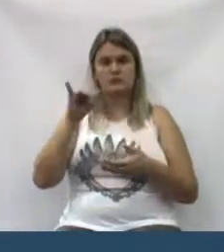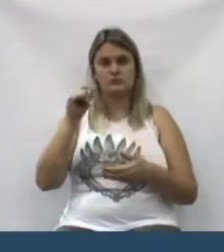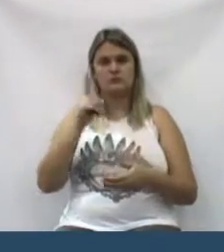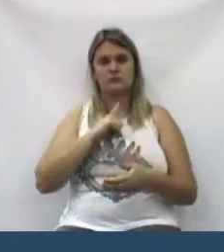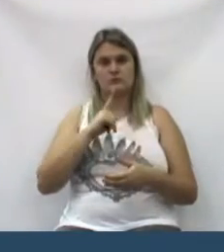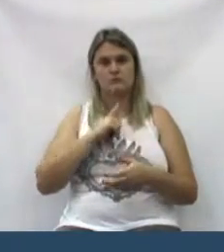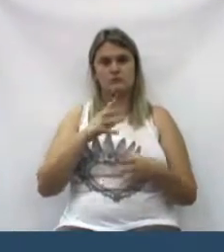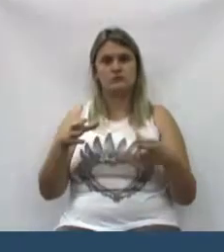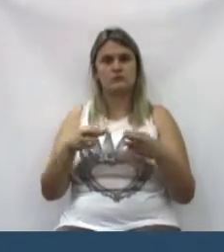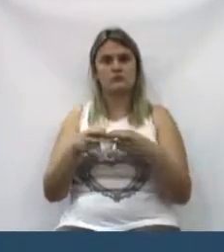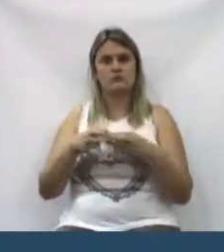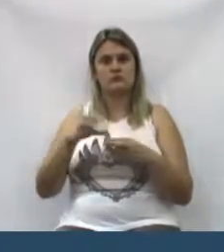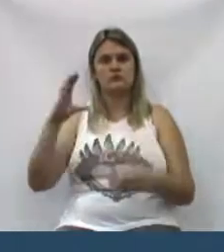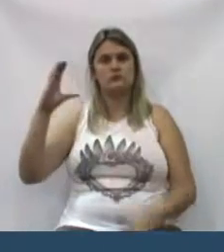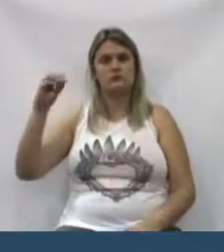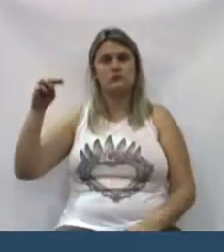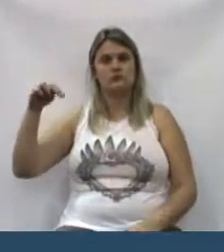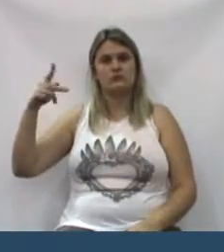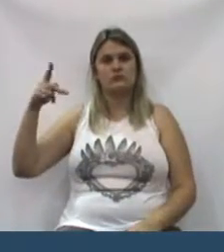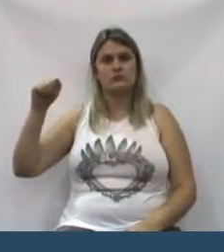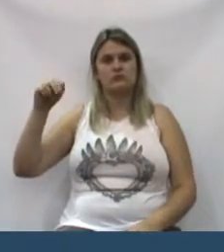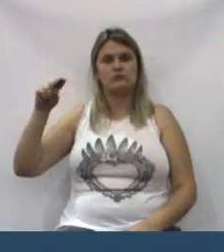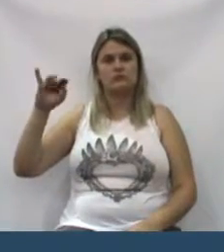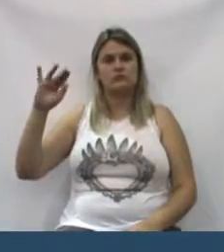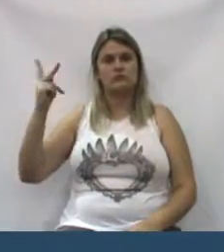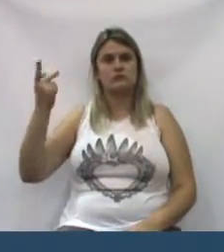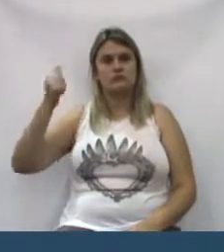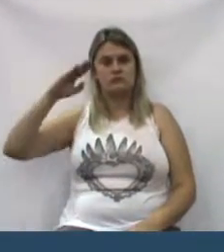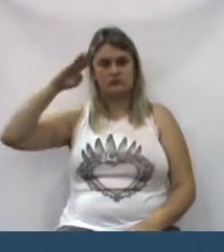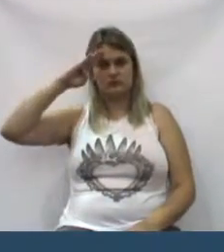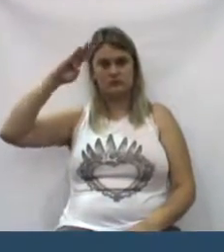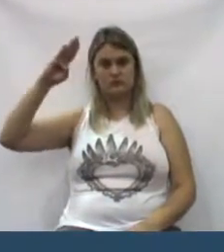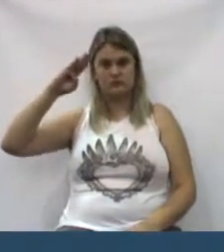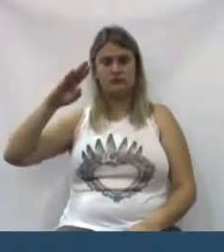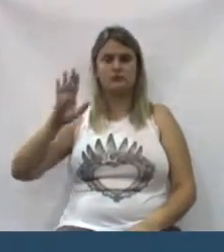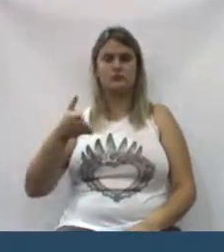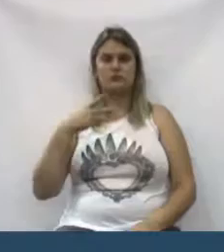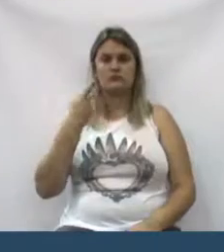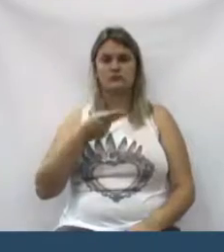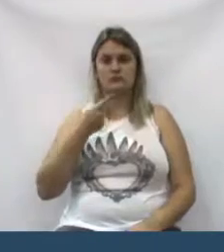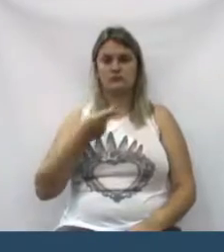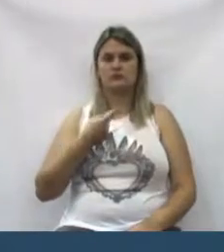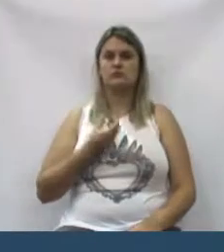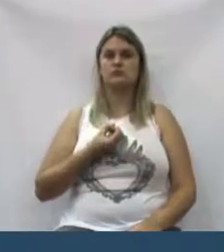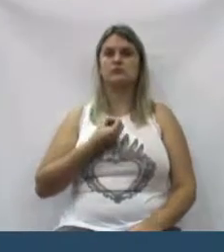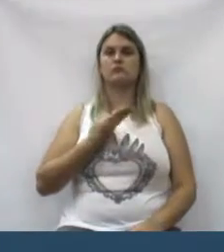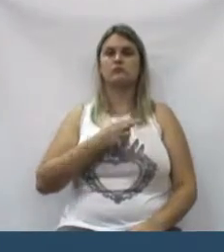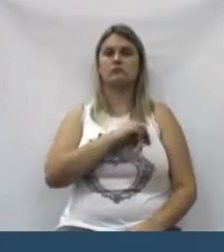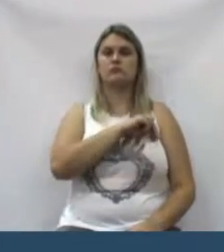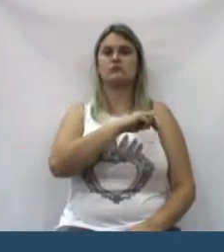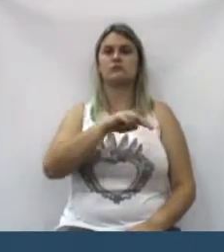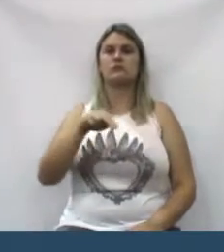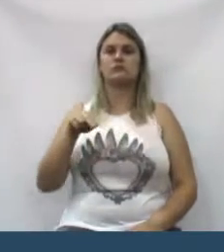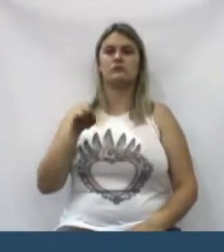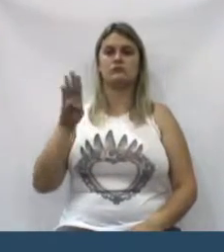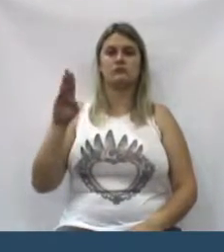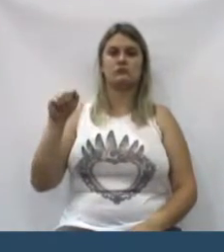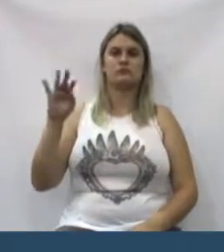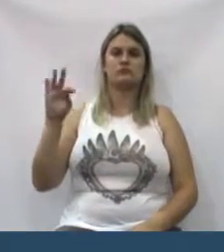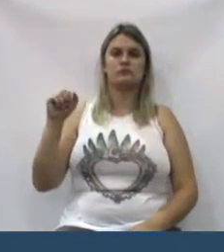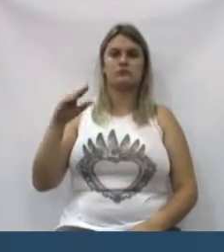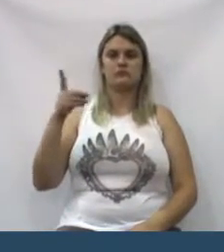vai receber uma companhia do nosso batalhão. Hoje nós podemos falar de boca cheia do nosso batalhão